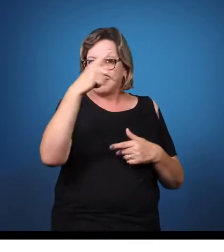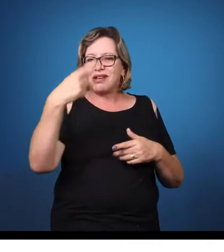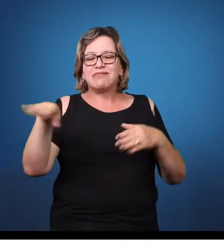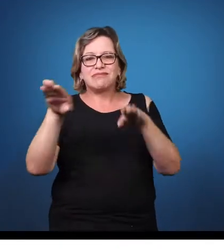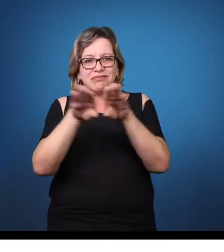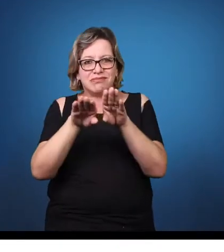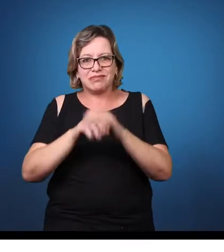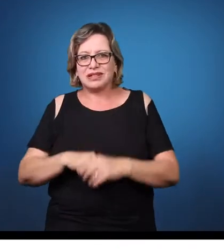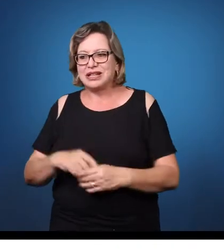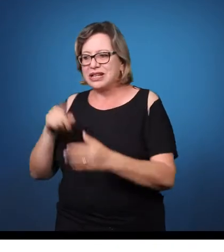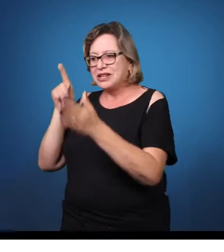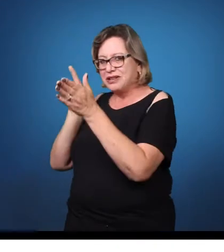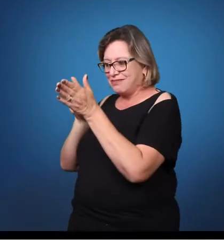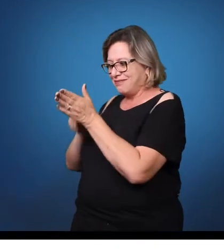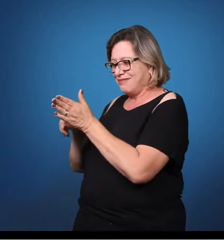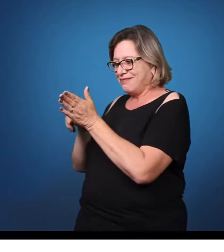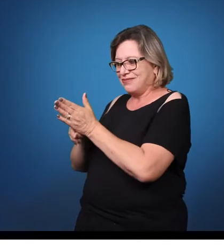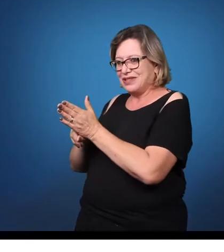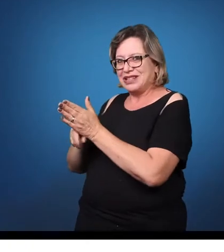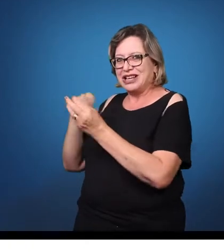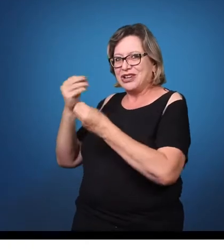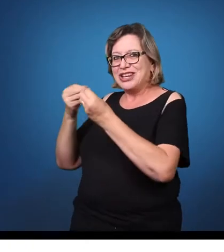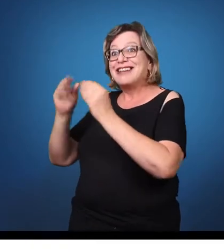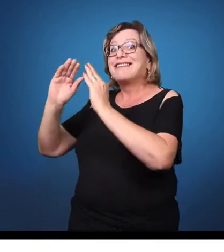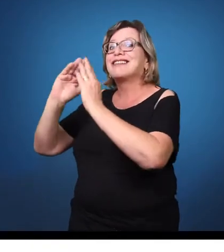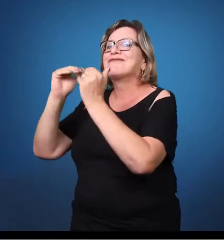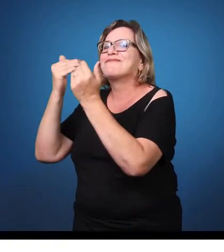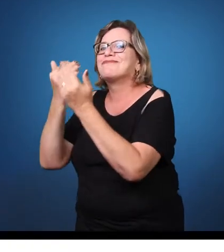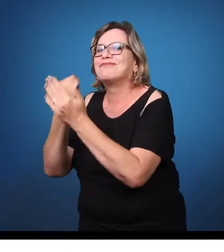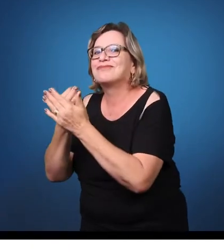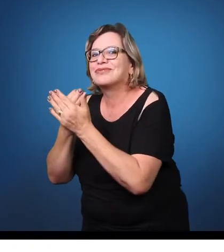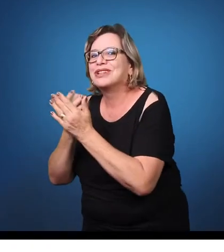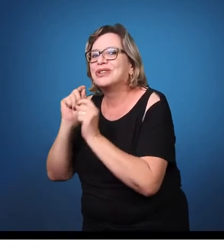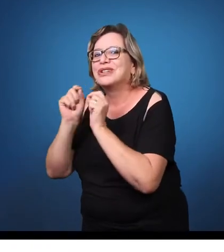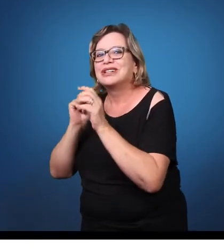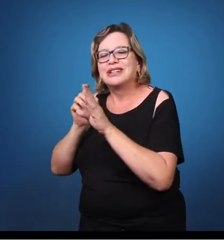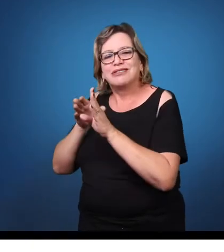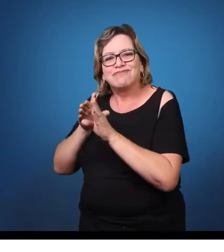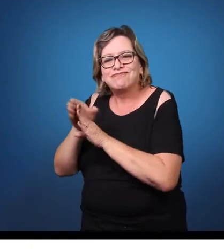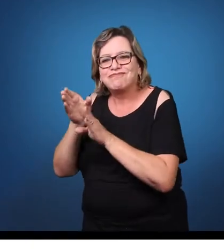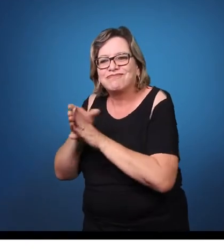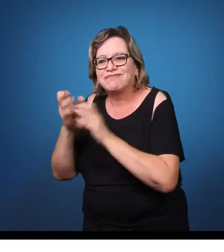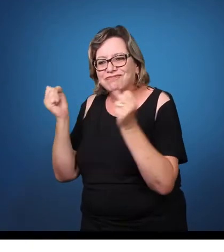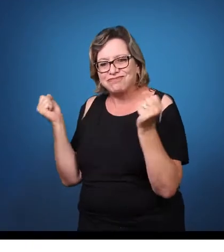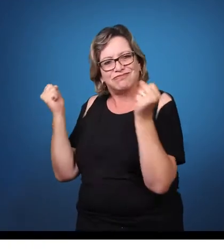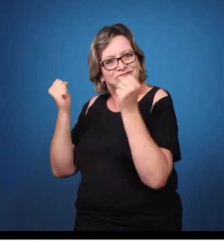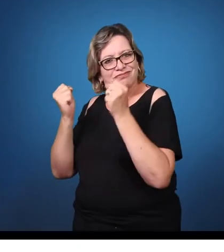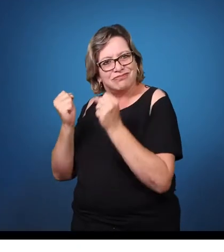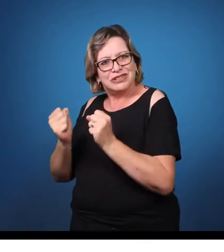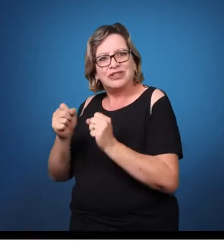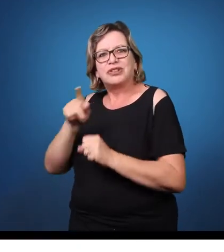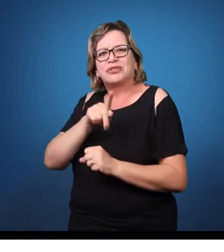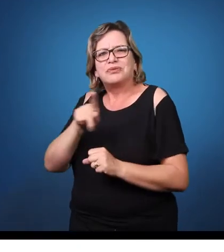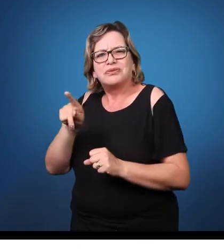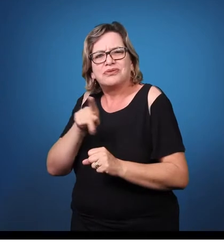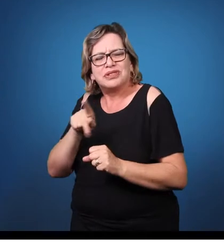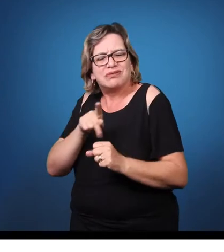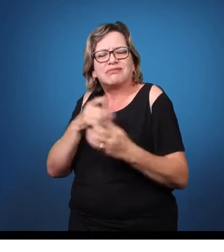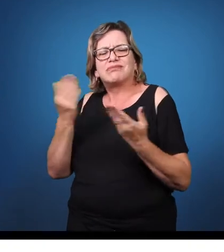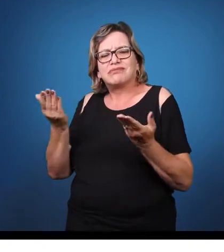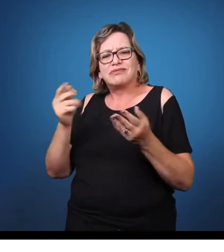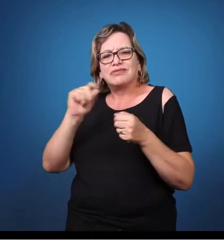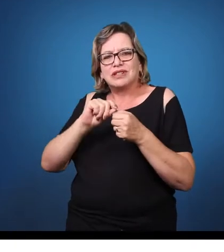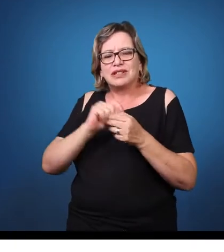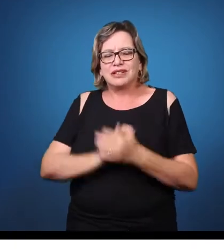distintos níveis? Por exemplo, na educação infantil, que é o período crucial para você verificar